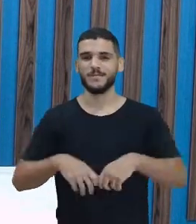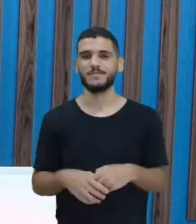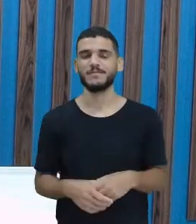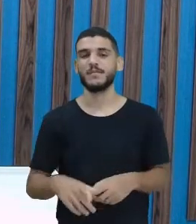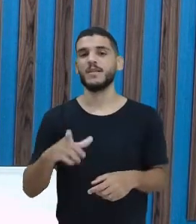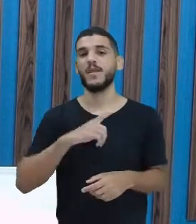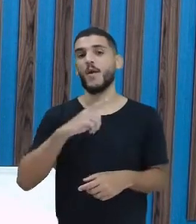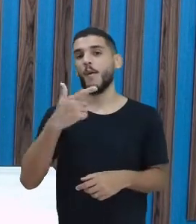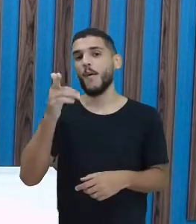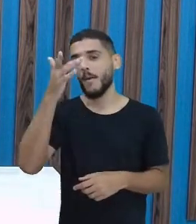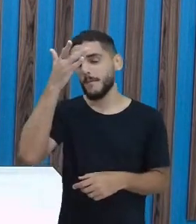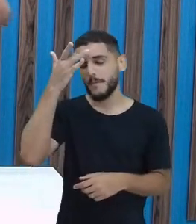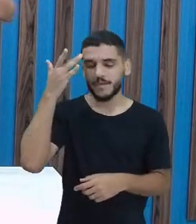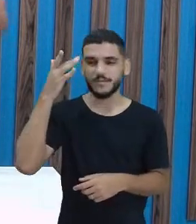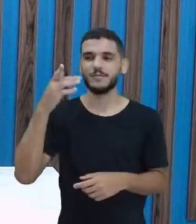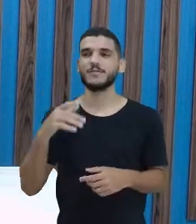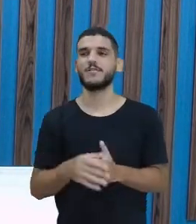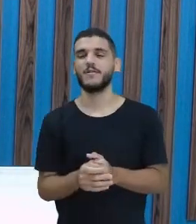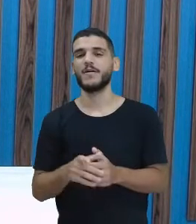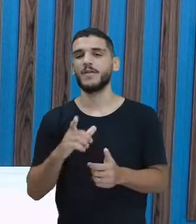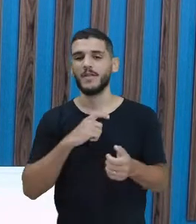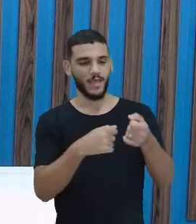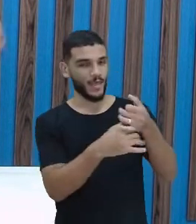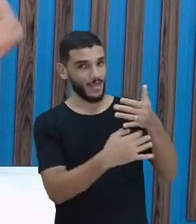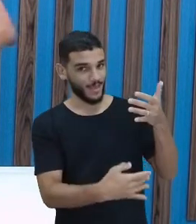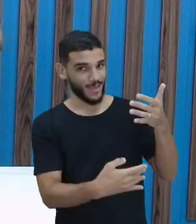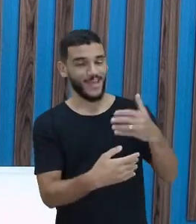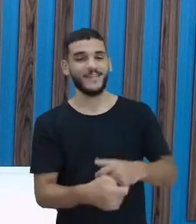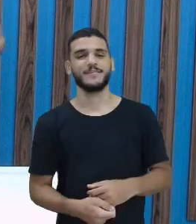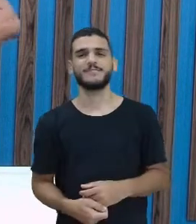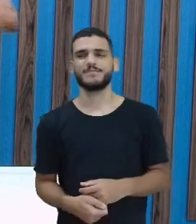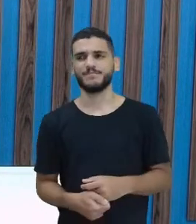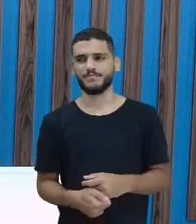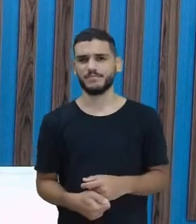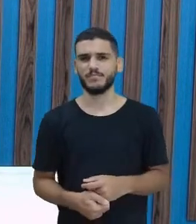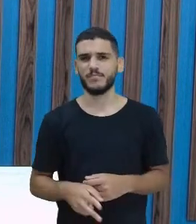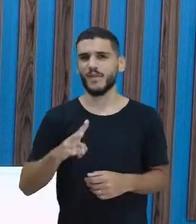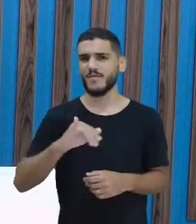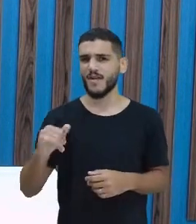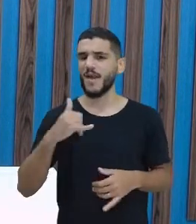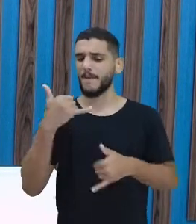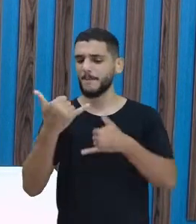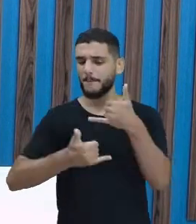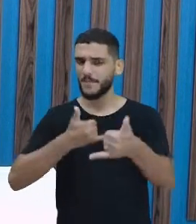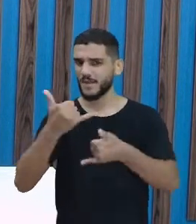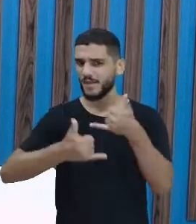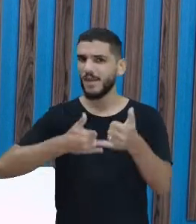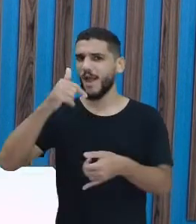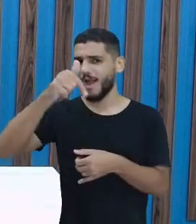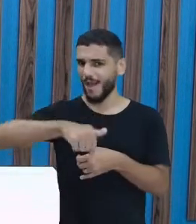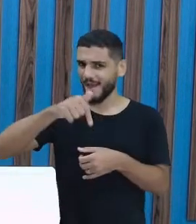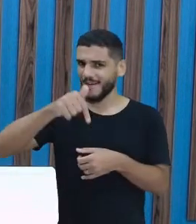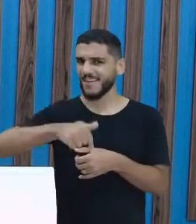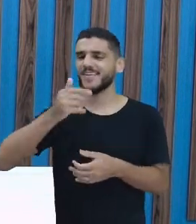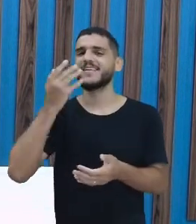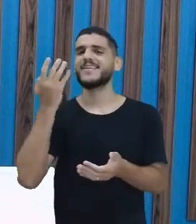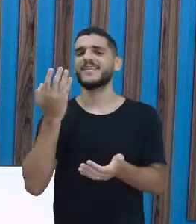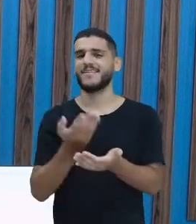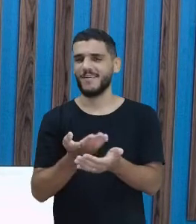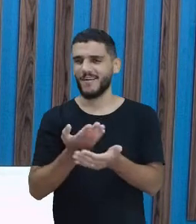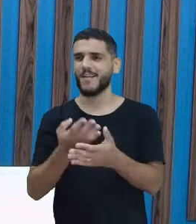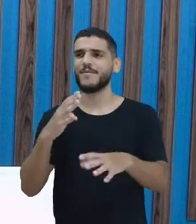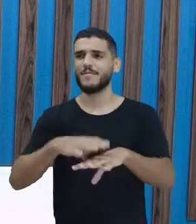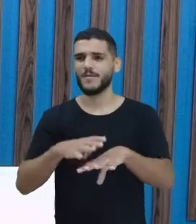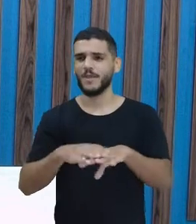tem uma outra pessoa também que está ali no chat, tá certo? Que vai brincar comigo hoje aqui na aula de matemática. É,